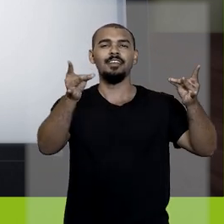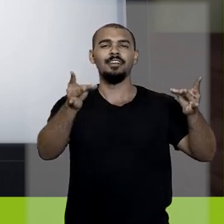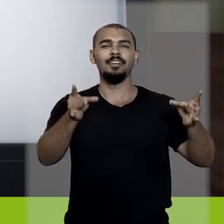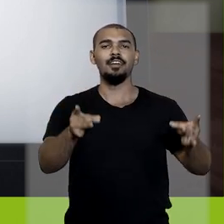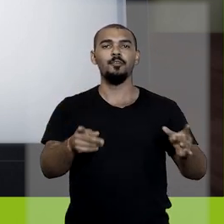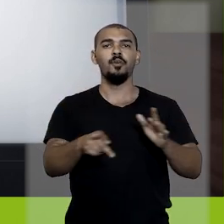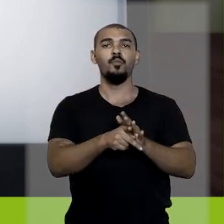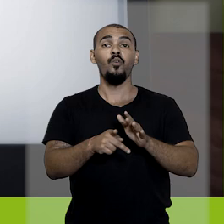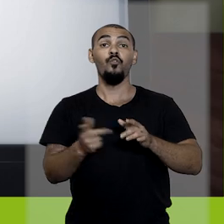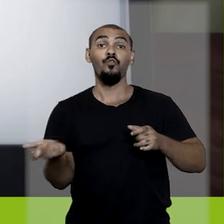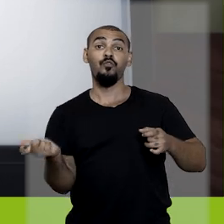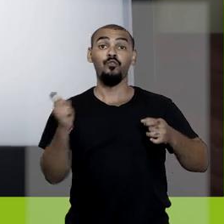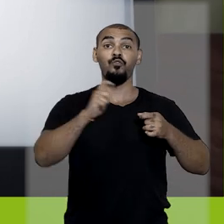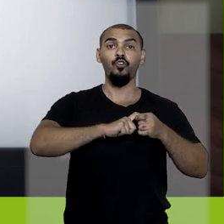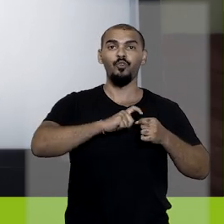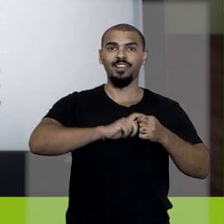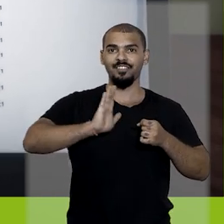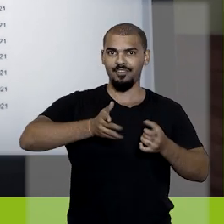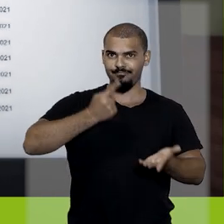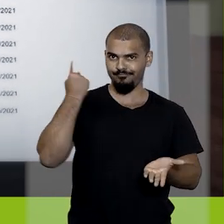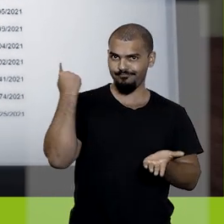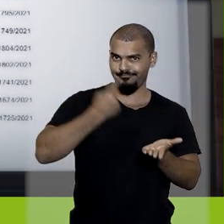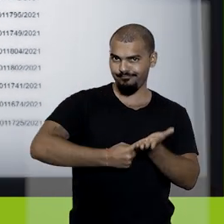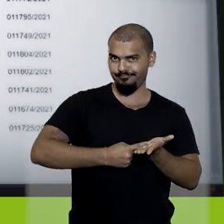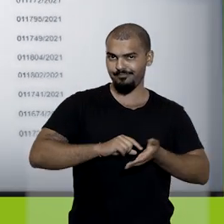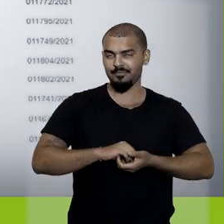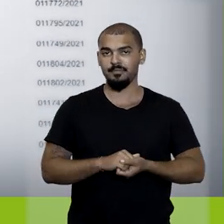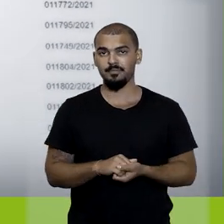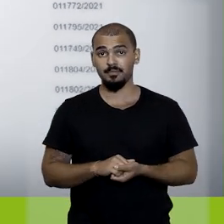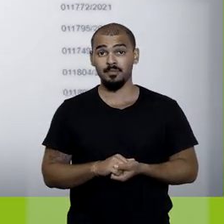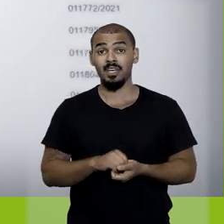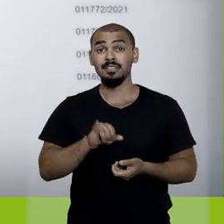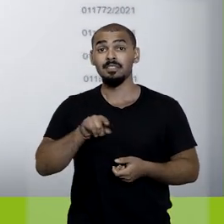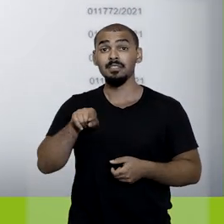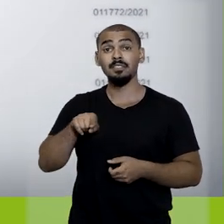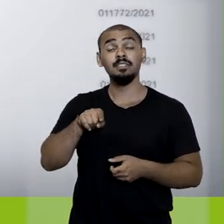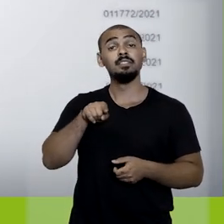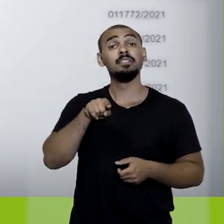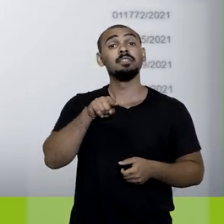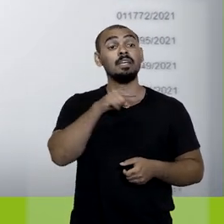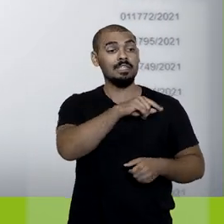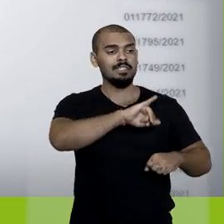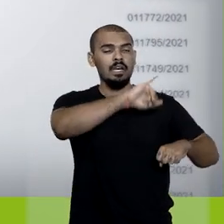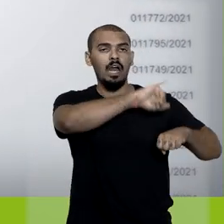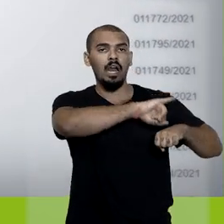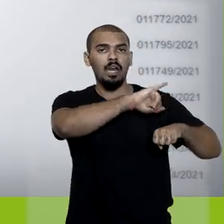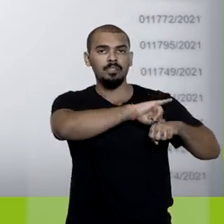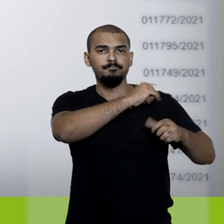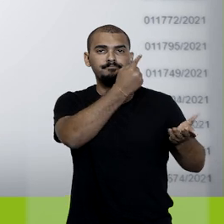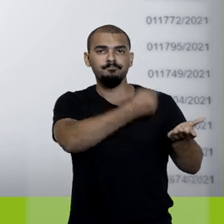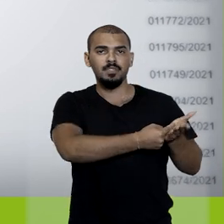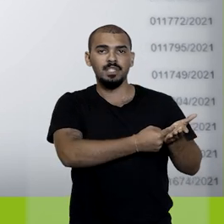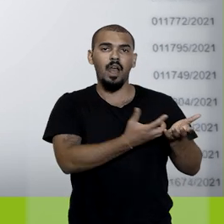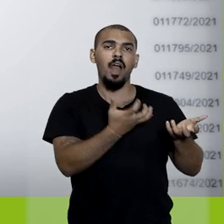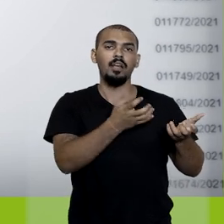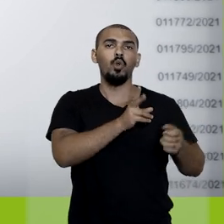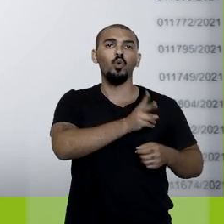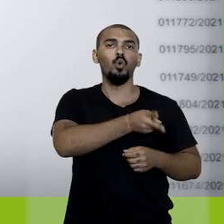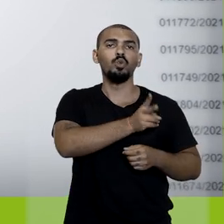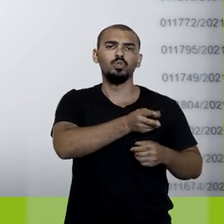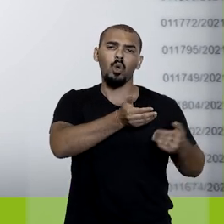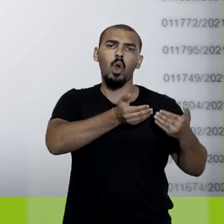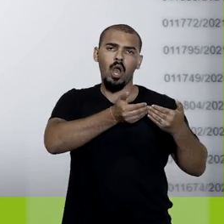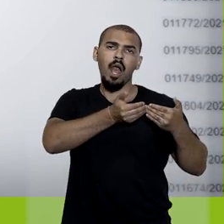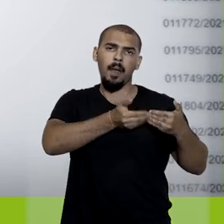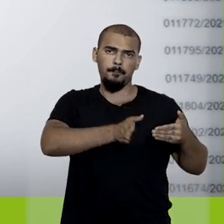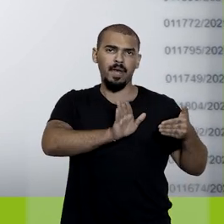relacionadas ao retorno programado estabelecido. E se a unidade que estabeleceu o retorno programado optar